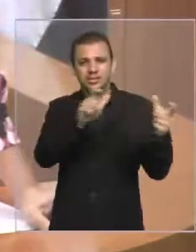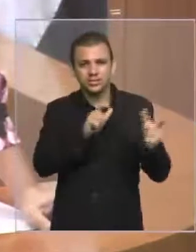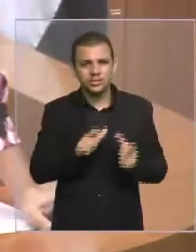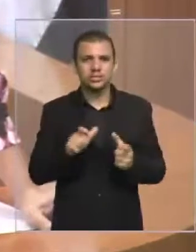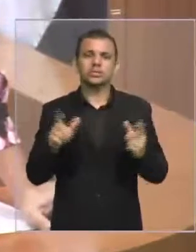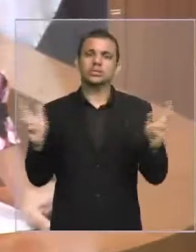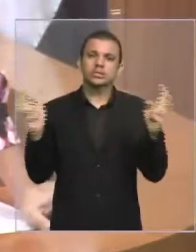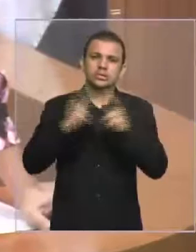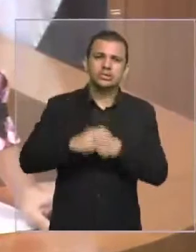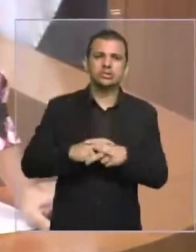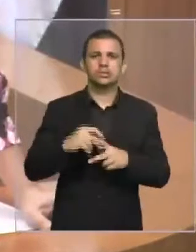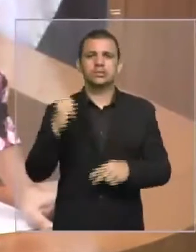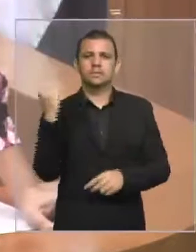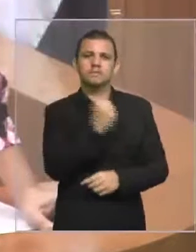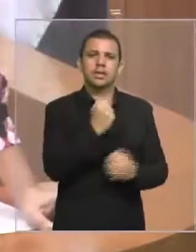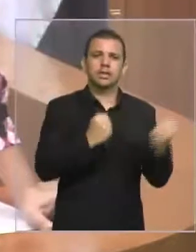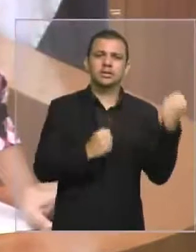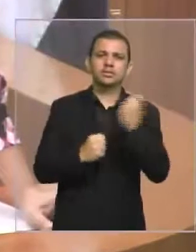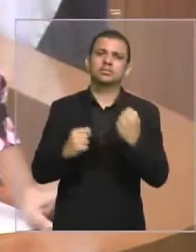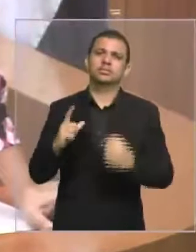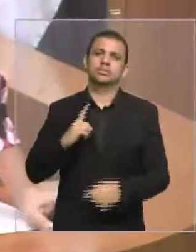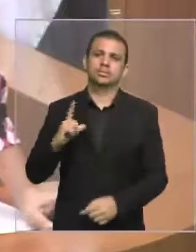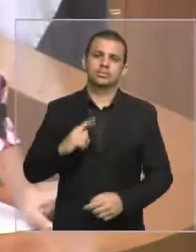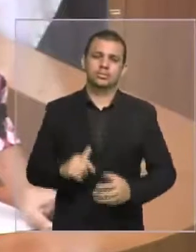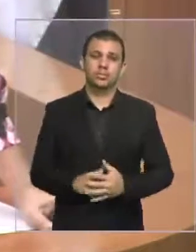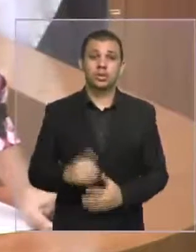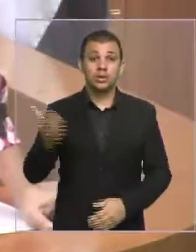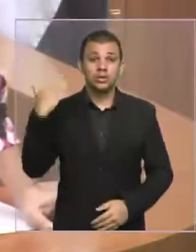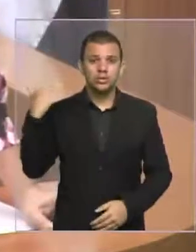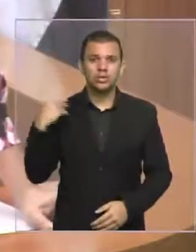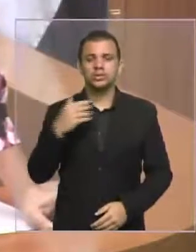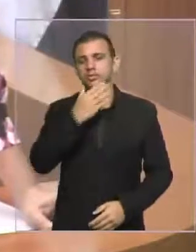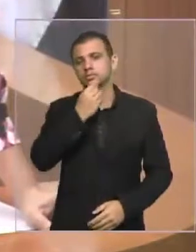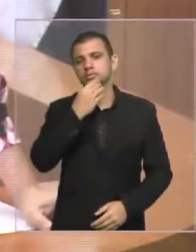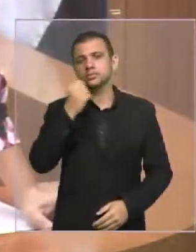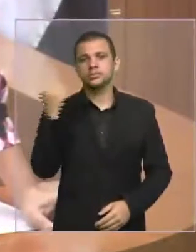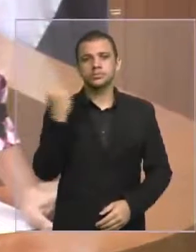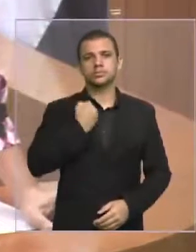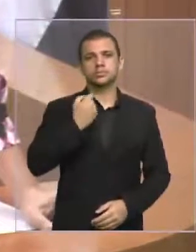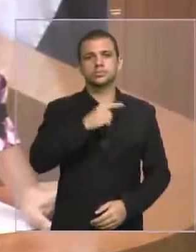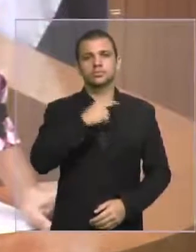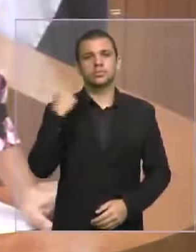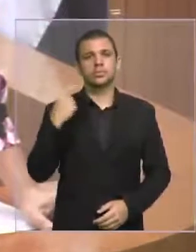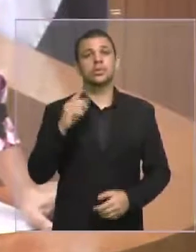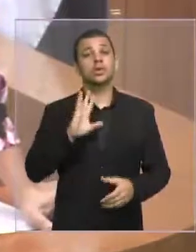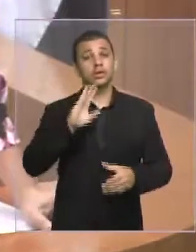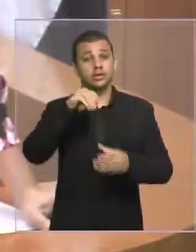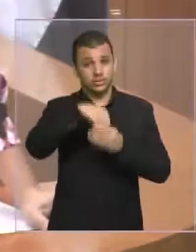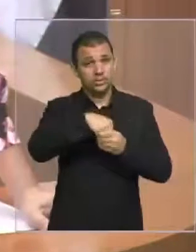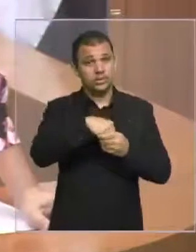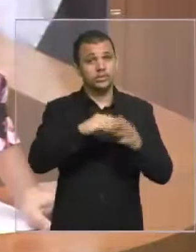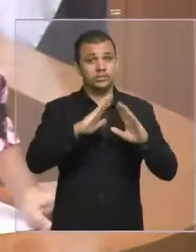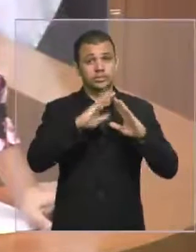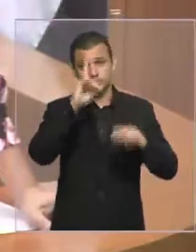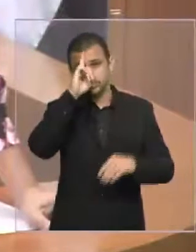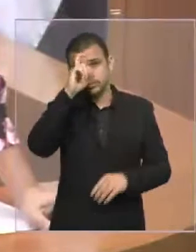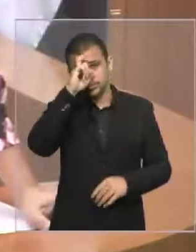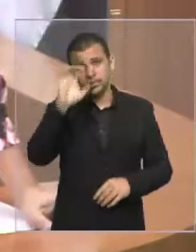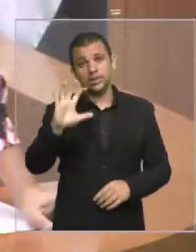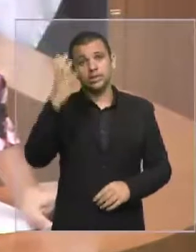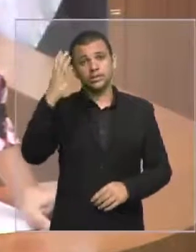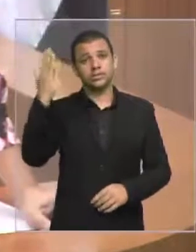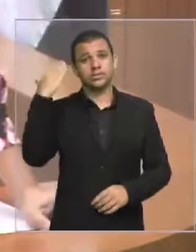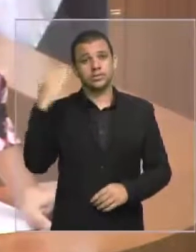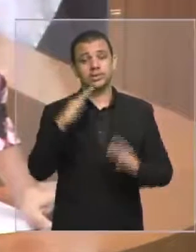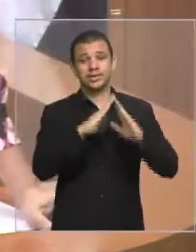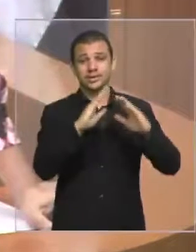Último caso de homicídio como esse, aconteceu dentro do hospital Nossa Senhora da